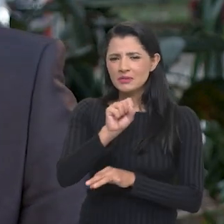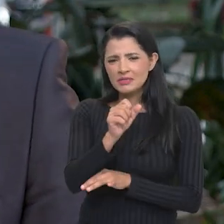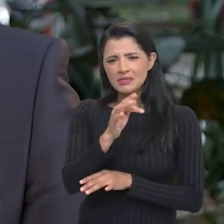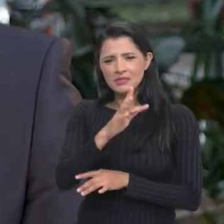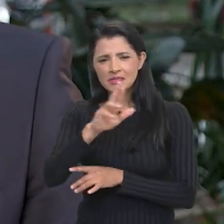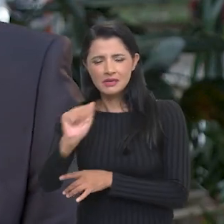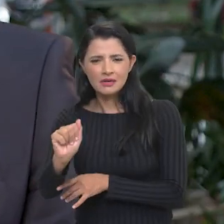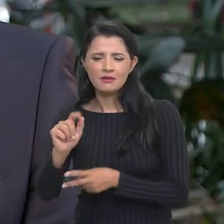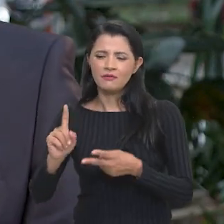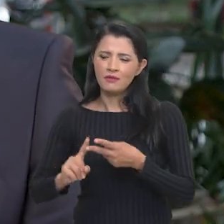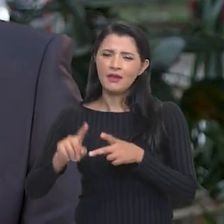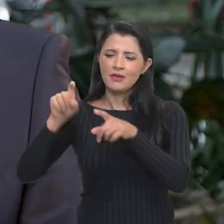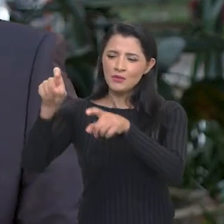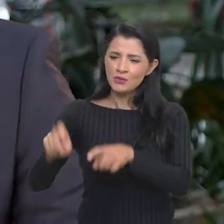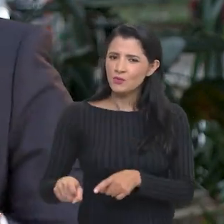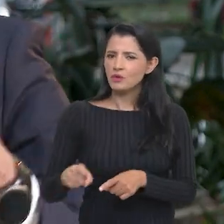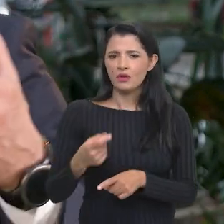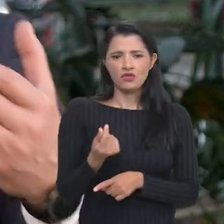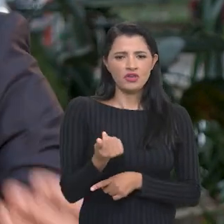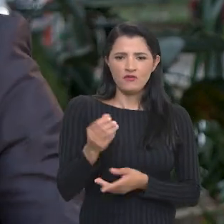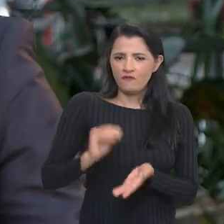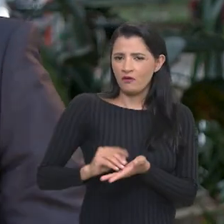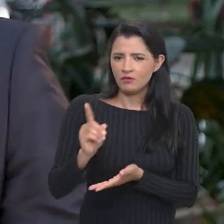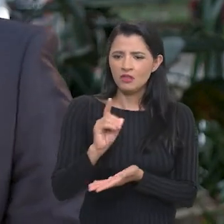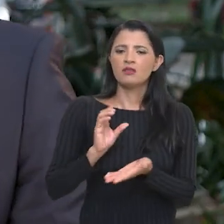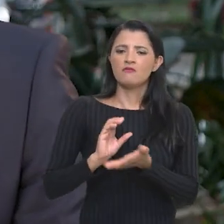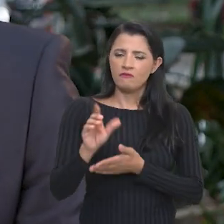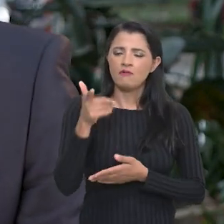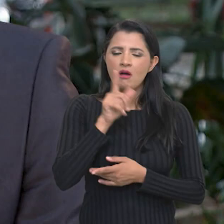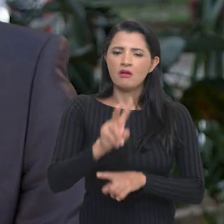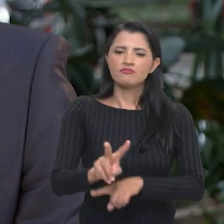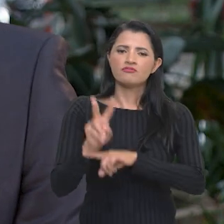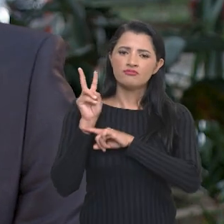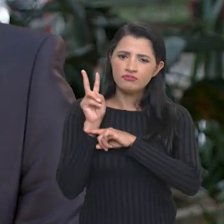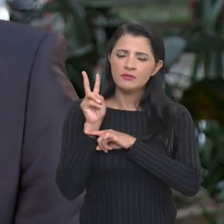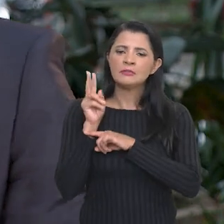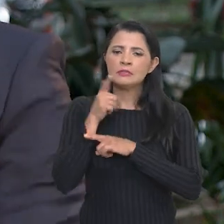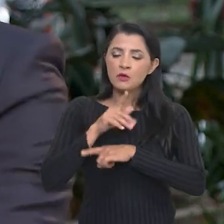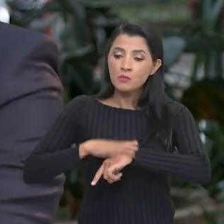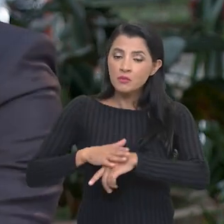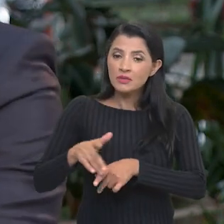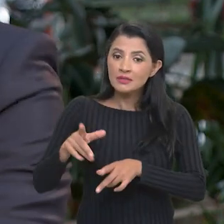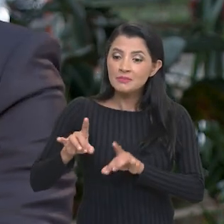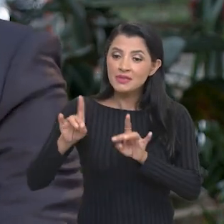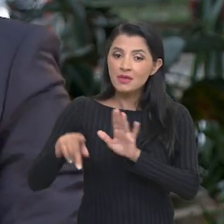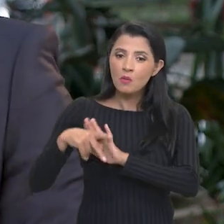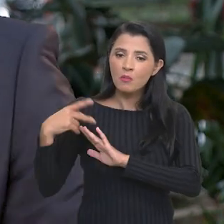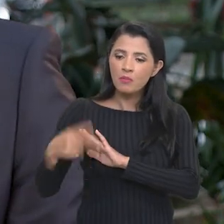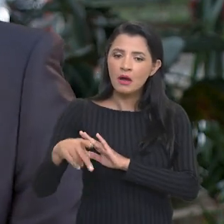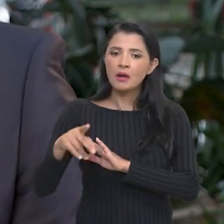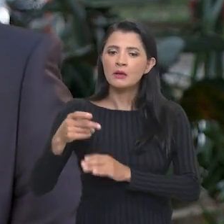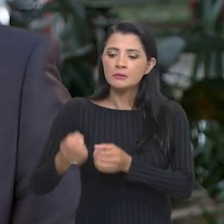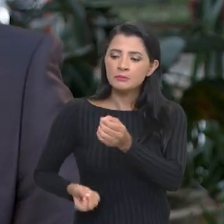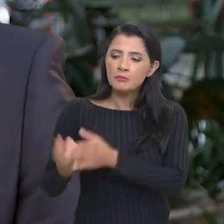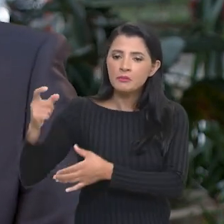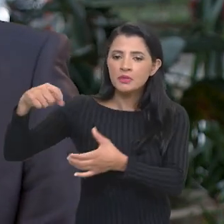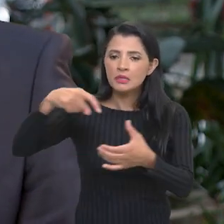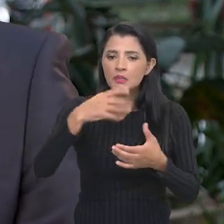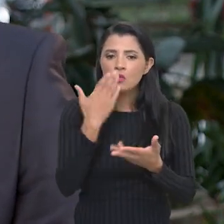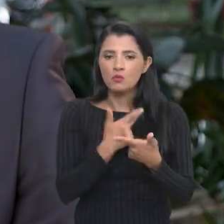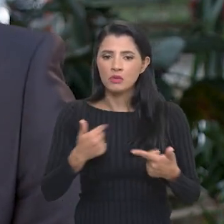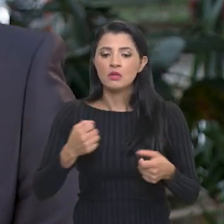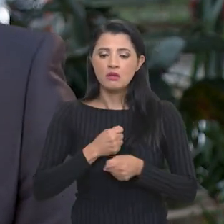plano safra da agricultura familiar, plano safra que não faltará dinheiro para fazer financiamento, com os recortes especiais para a produção de comida,